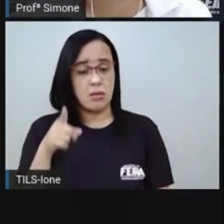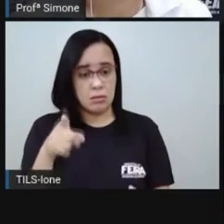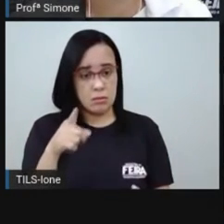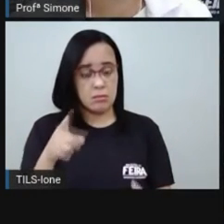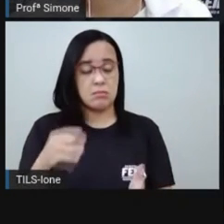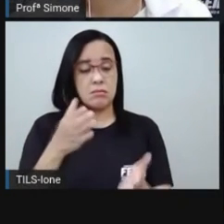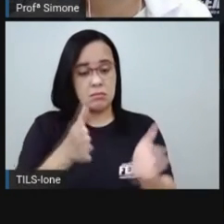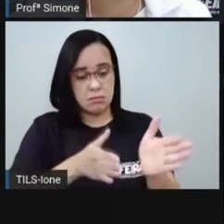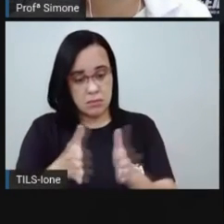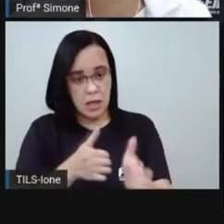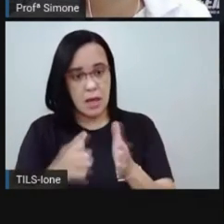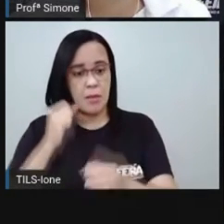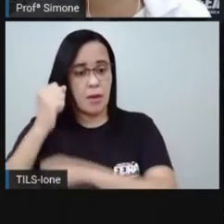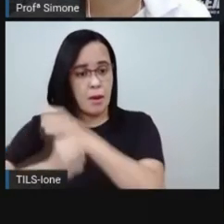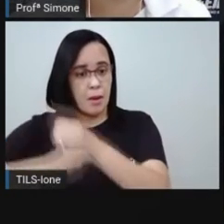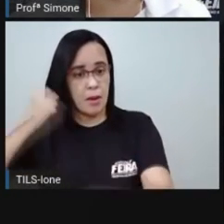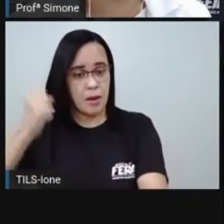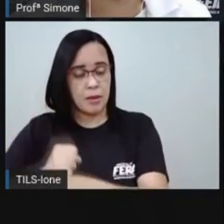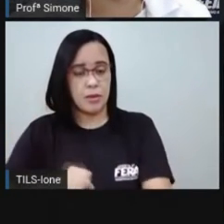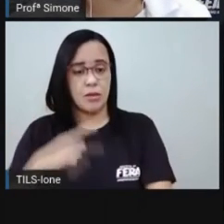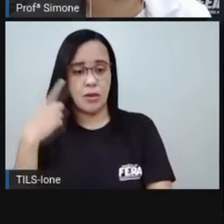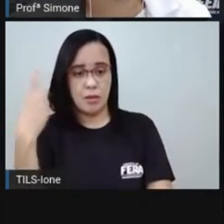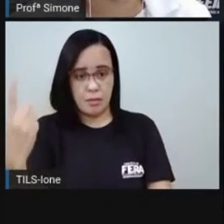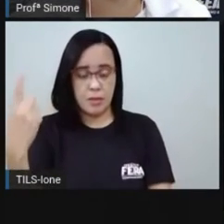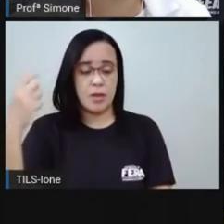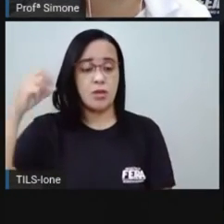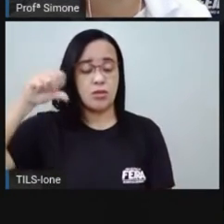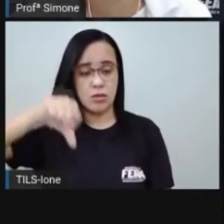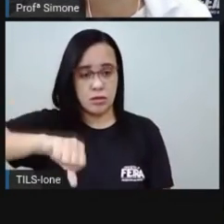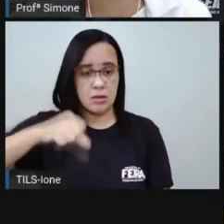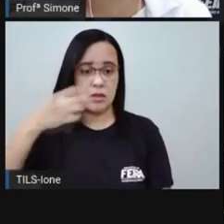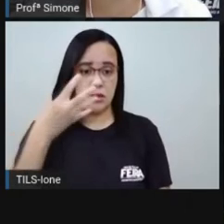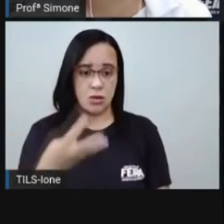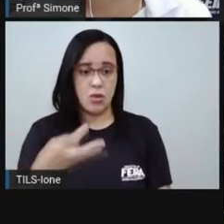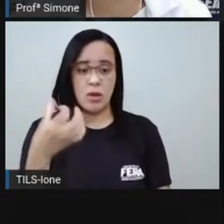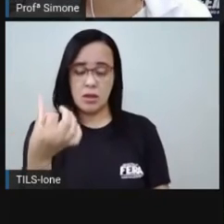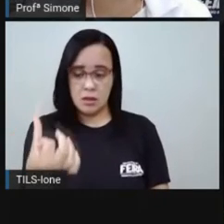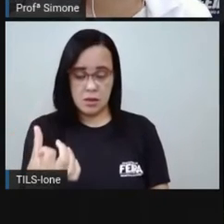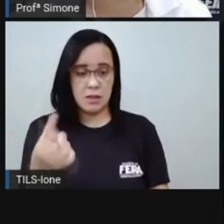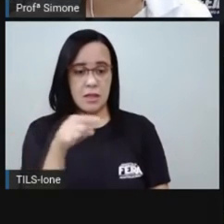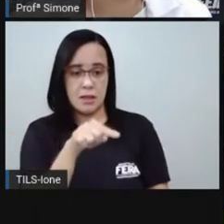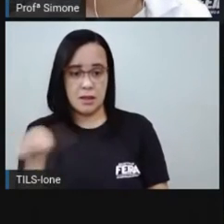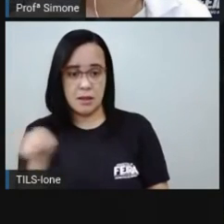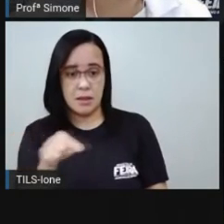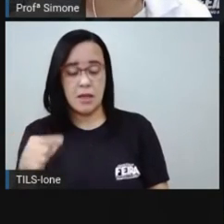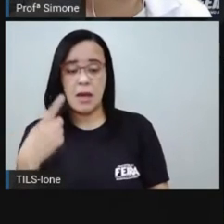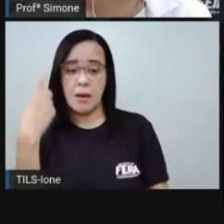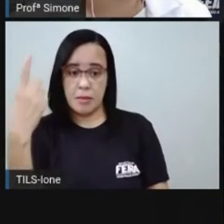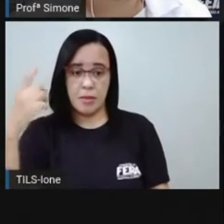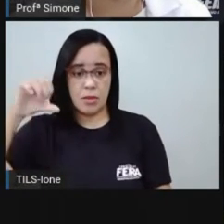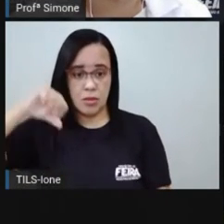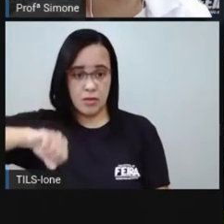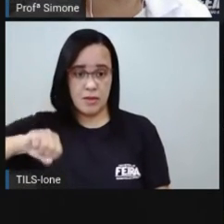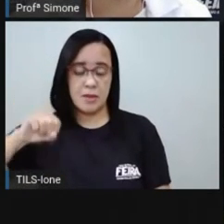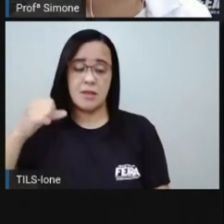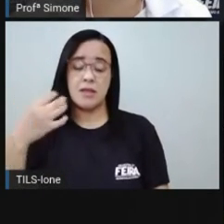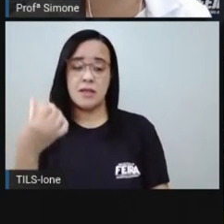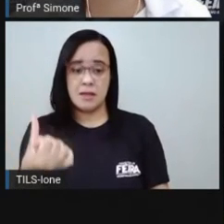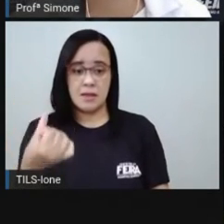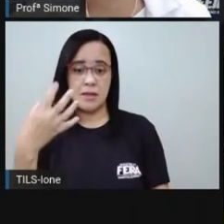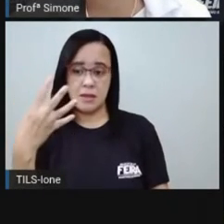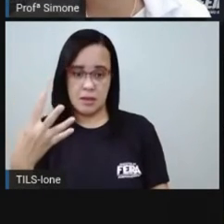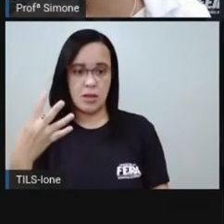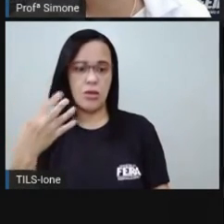história de 1946 a 1964 o Brasil experimentou de fato uma experiência democrática